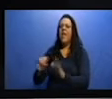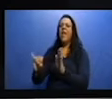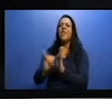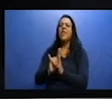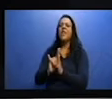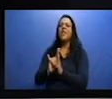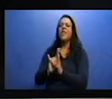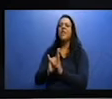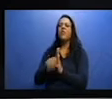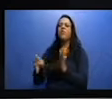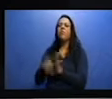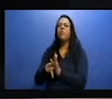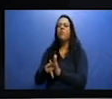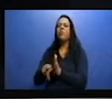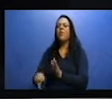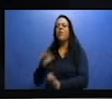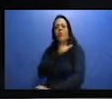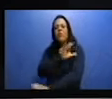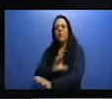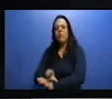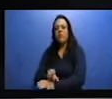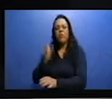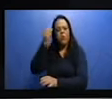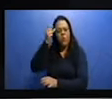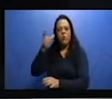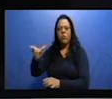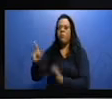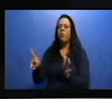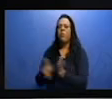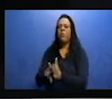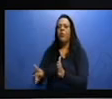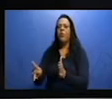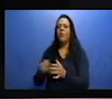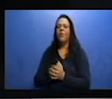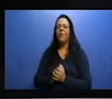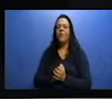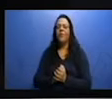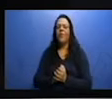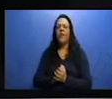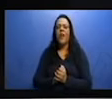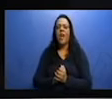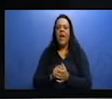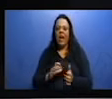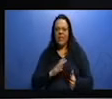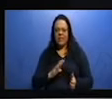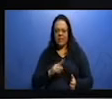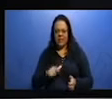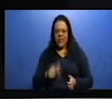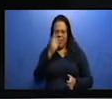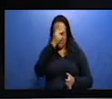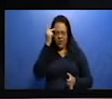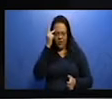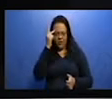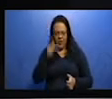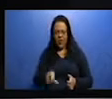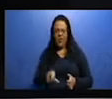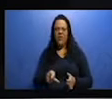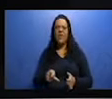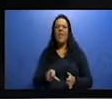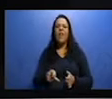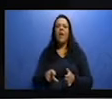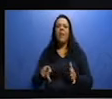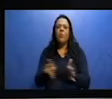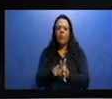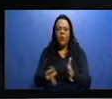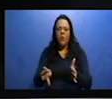própria. Então, cada cidade acaba sendo conhecida aí por alguns aspectos característicos, né? Intrínsecos dela. Por